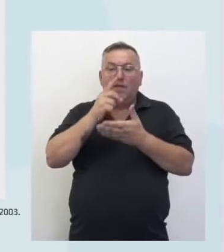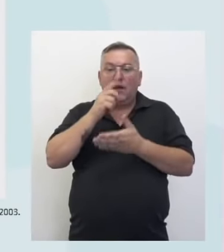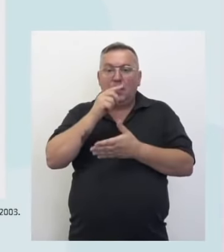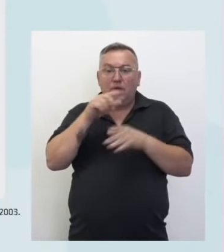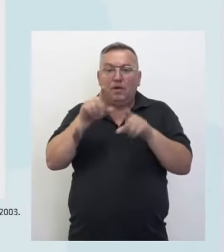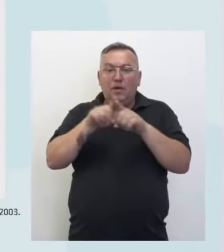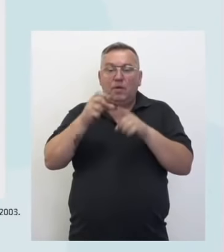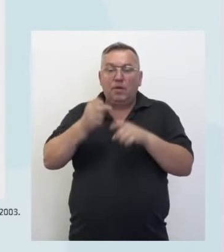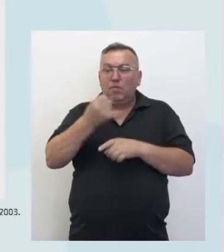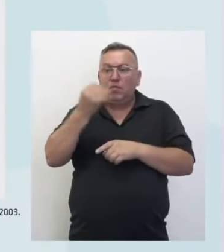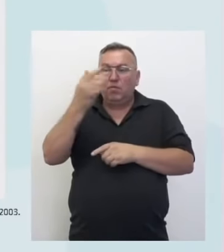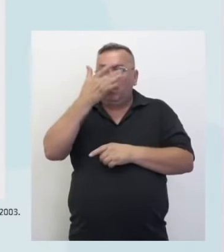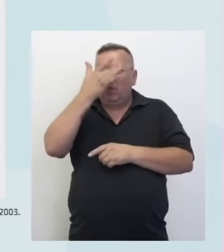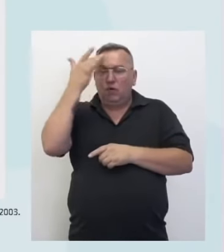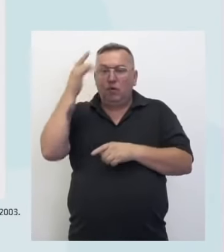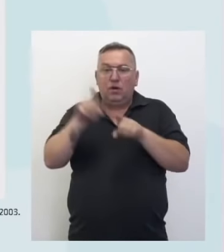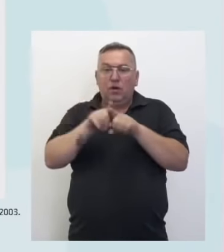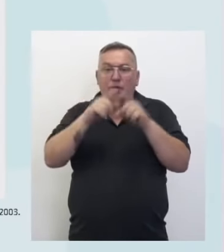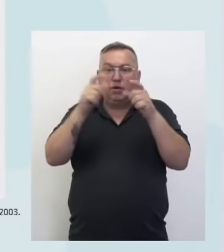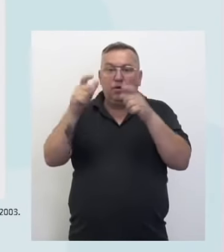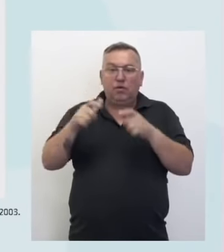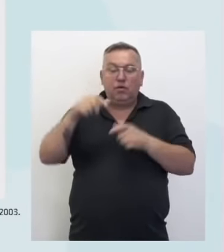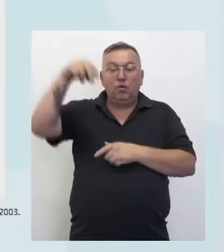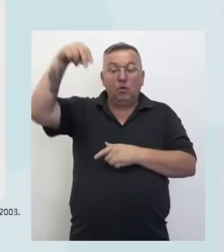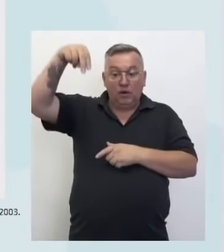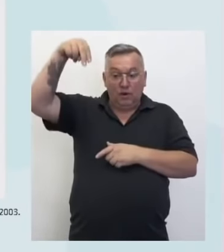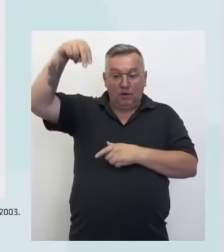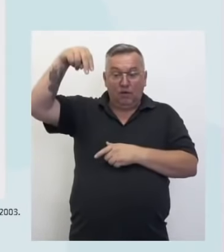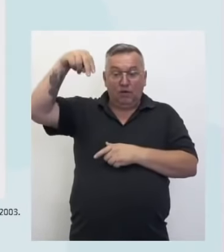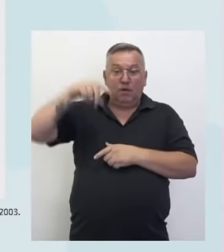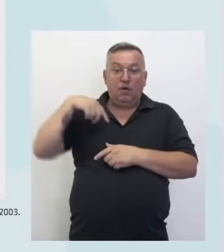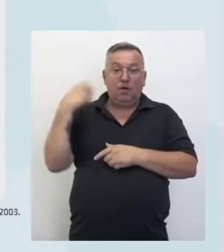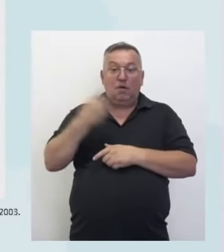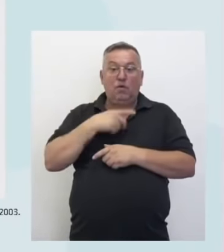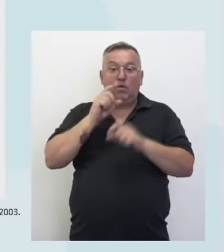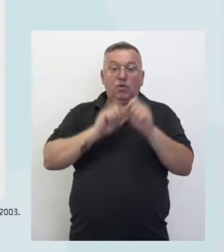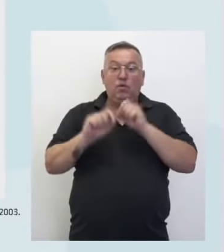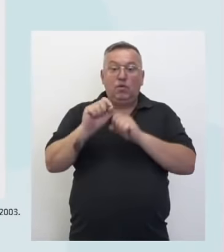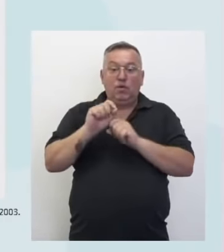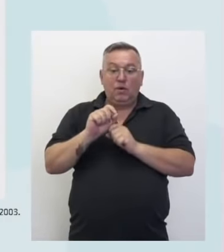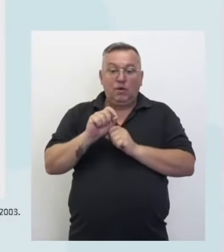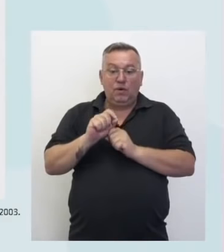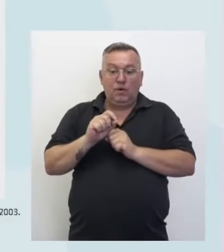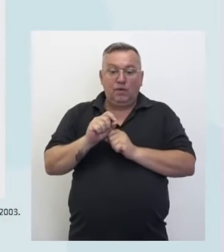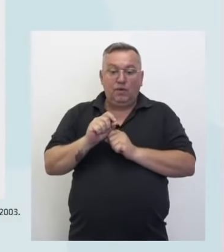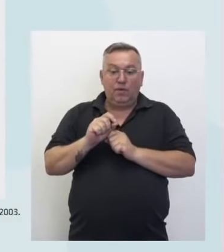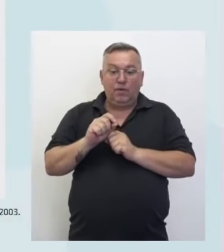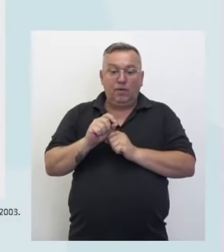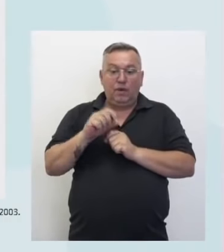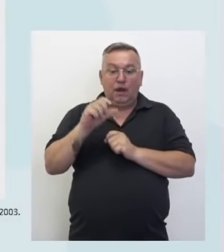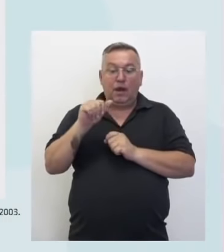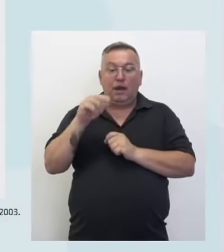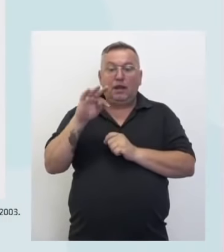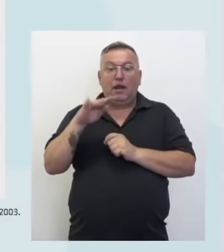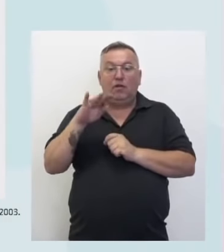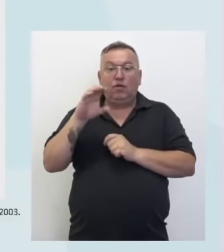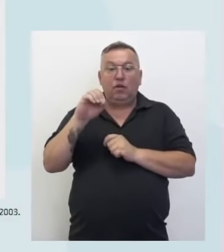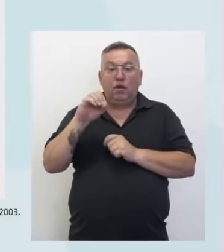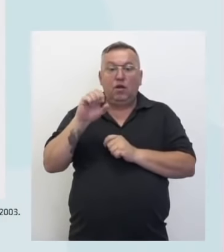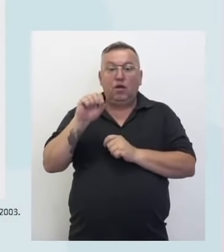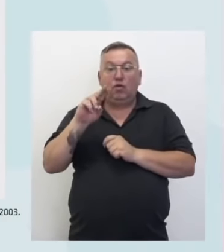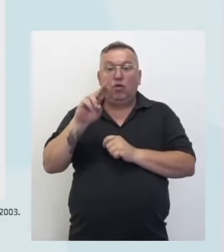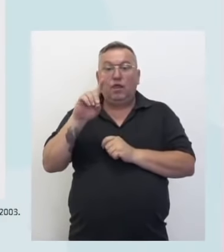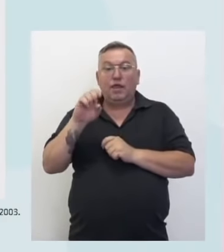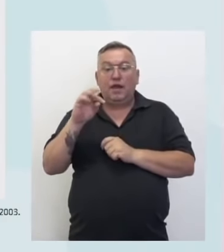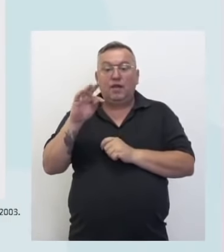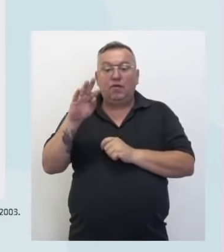para milhões de pessoas na região nordeste. A nossa aqui é a bacia hidrográfica atlântica do sudeste, que tem aí